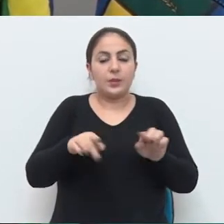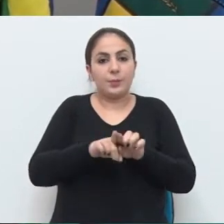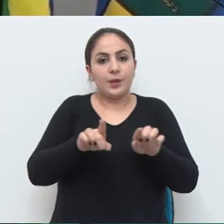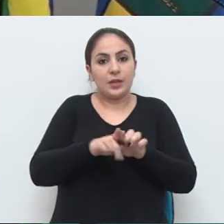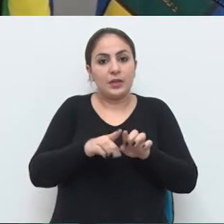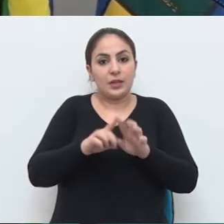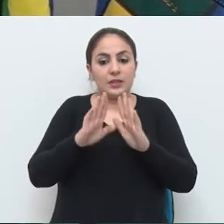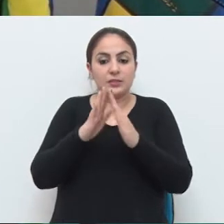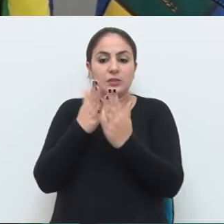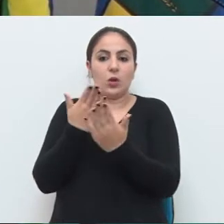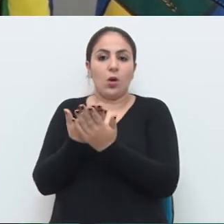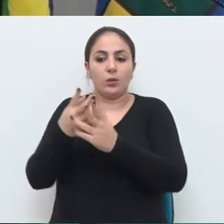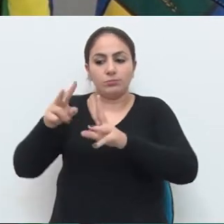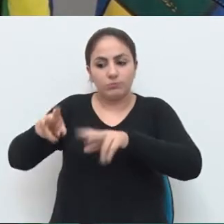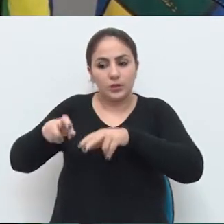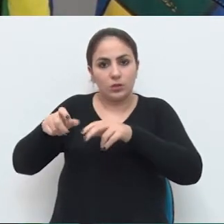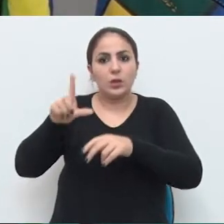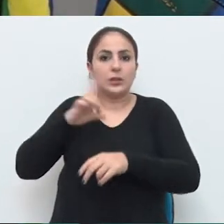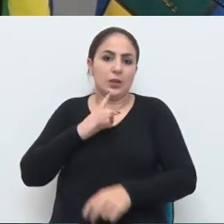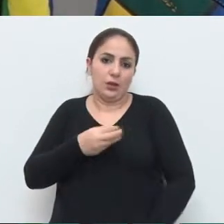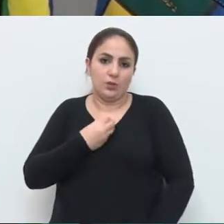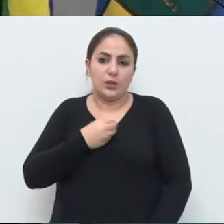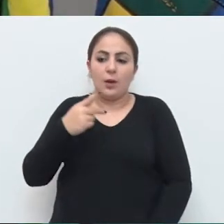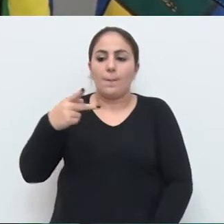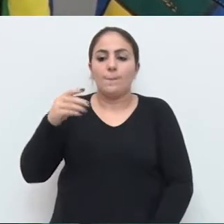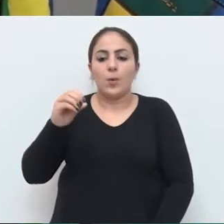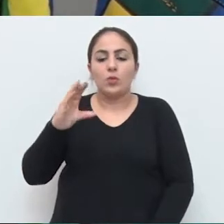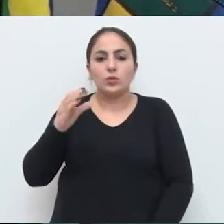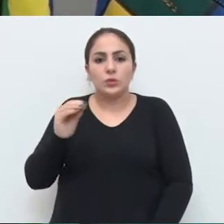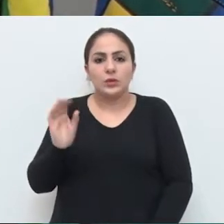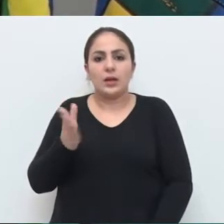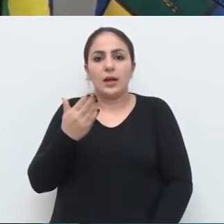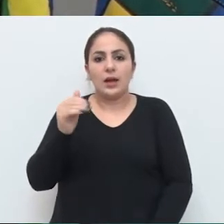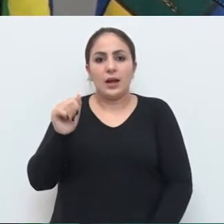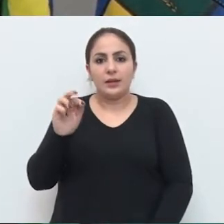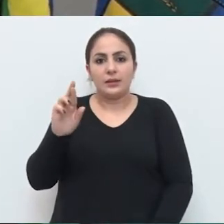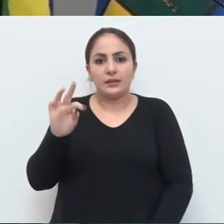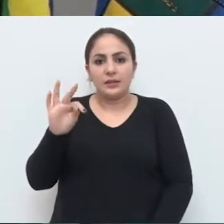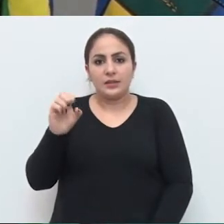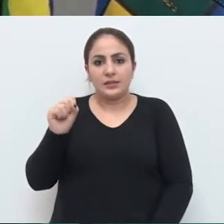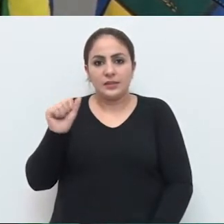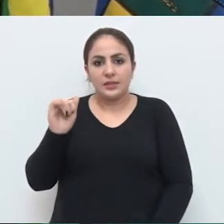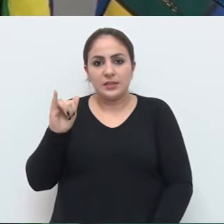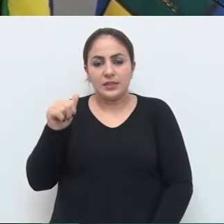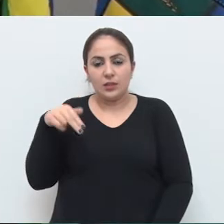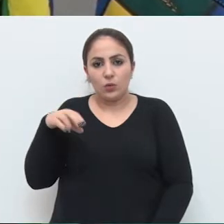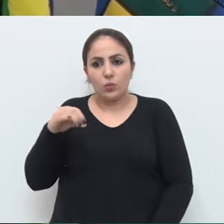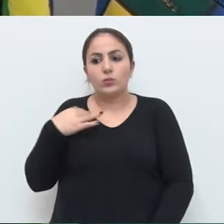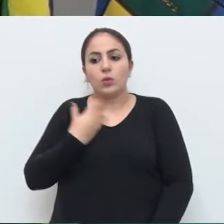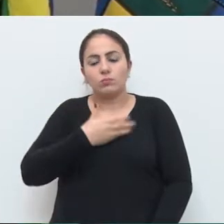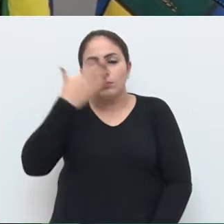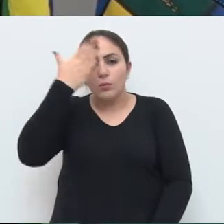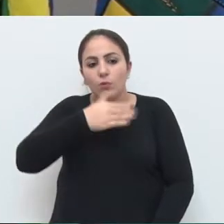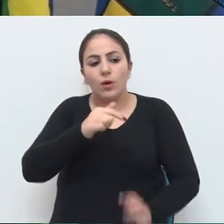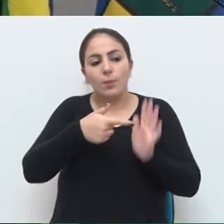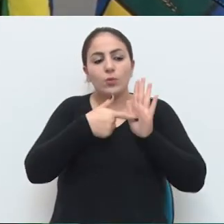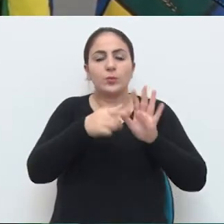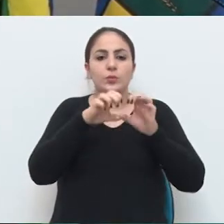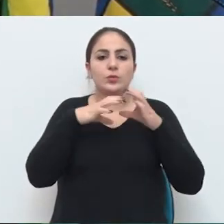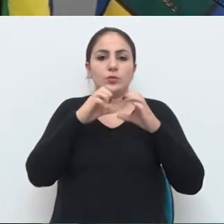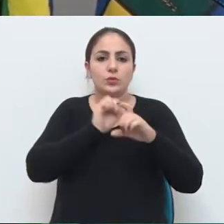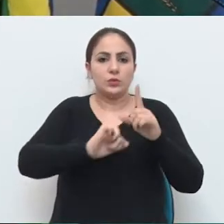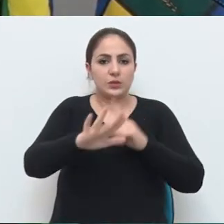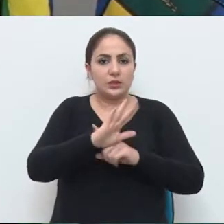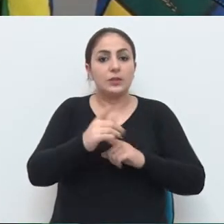interior, em escolas municipais do interior, é composto artesianos. Então, nós também queremos que tenha esses laudos para que a gente possa comprovar e mostrar para a